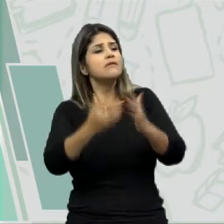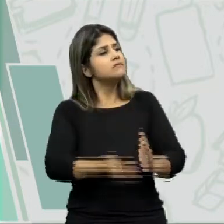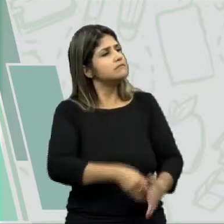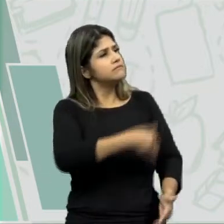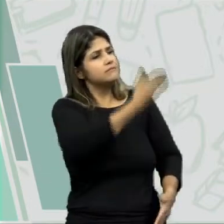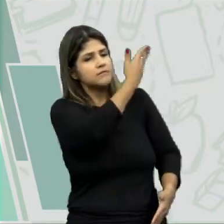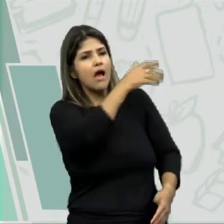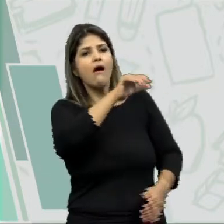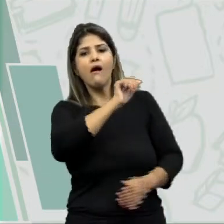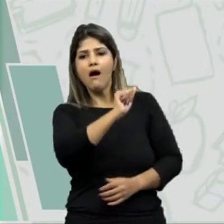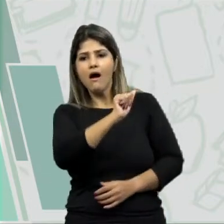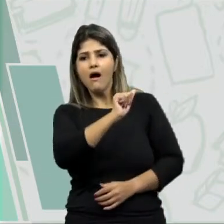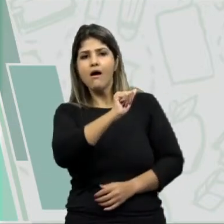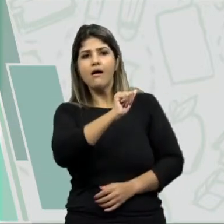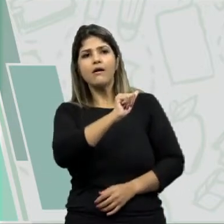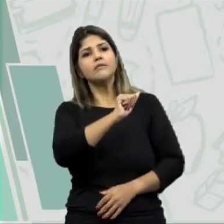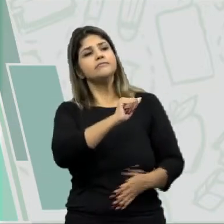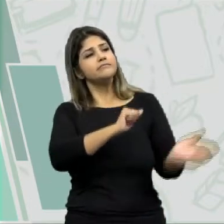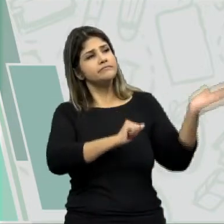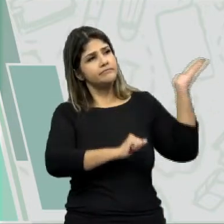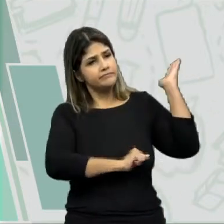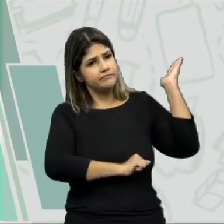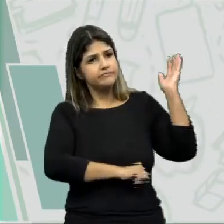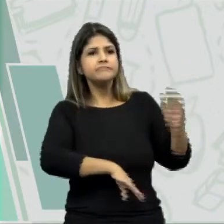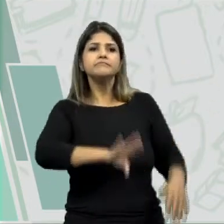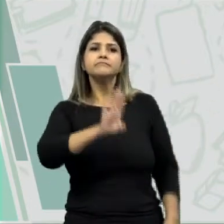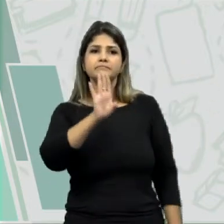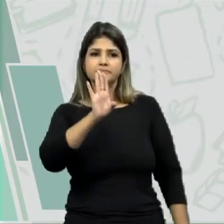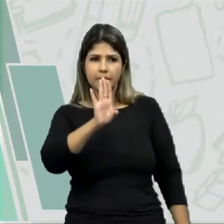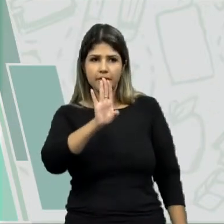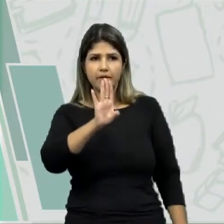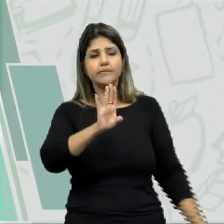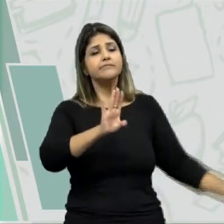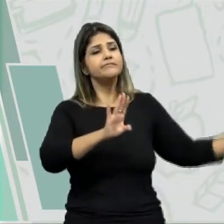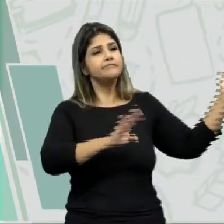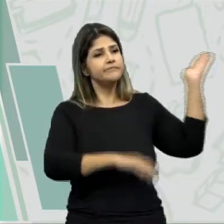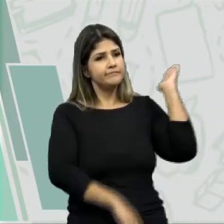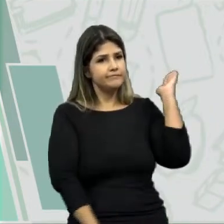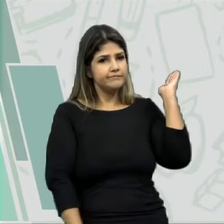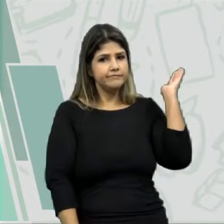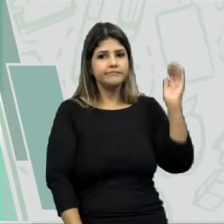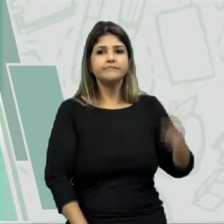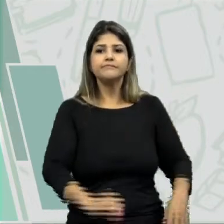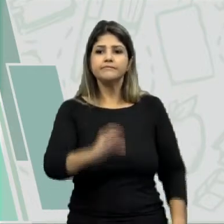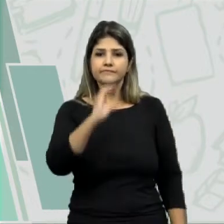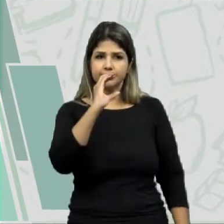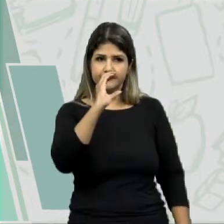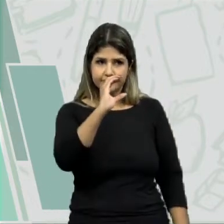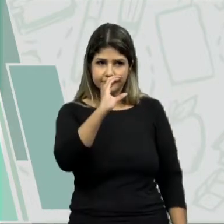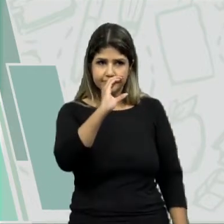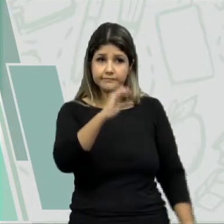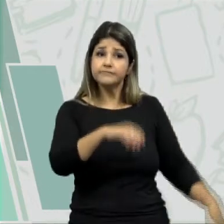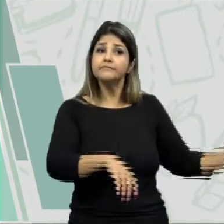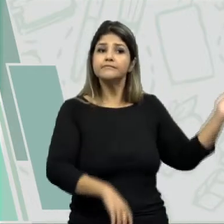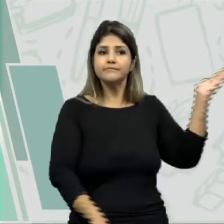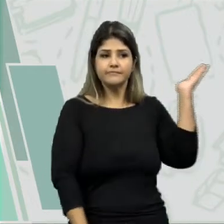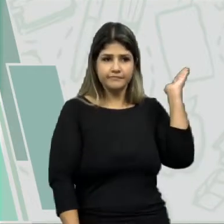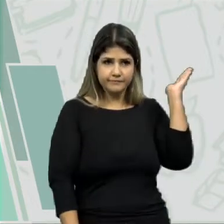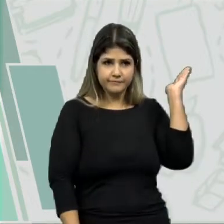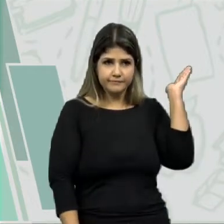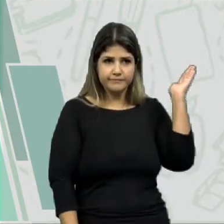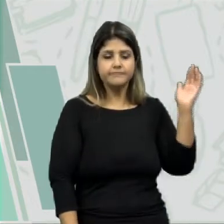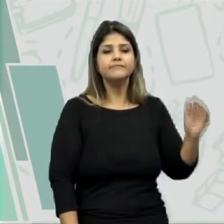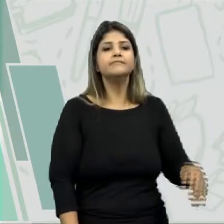Letra A, N octano. Letra B, 2,4 de metilhexano. Letra C, 2 metilheptano. Letra D,